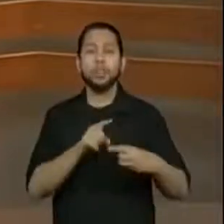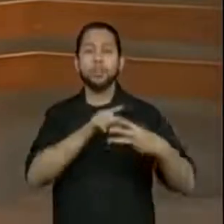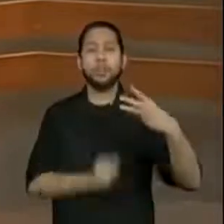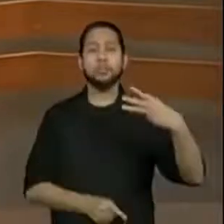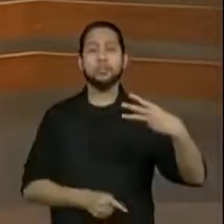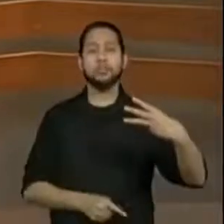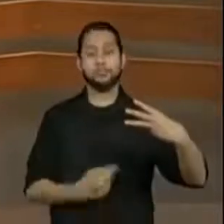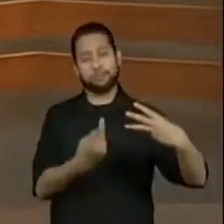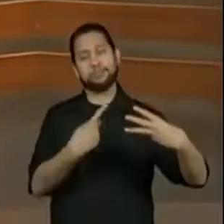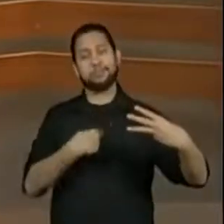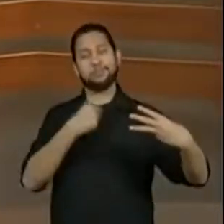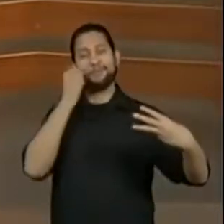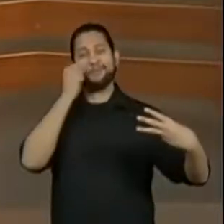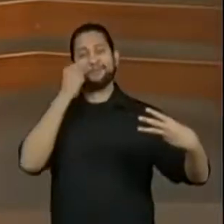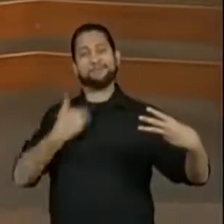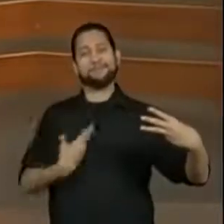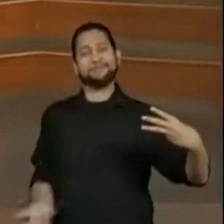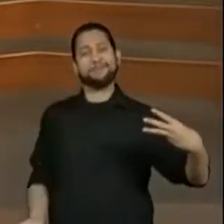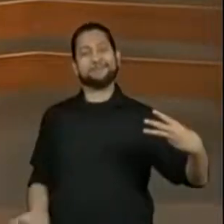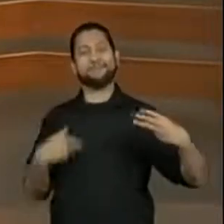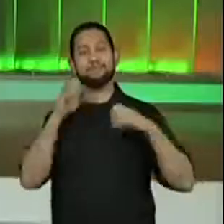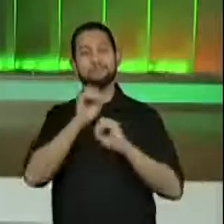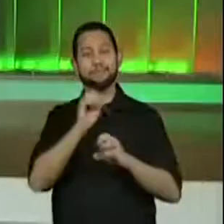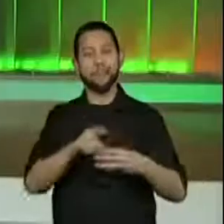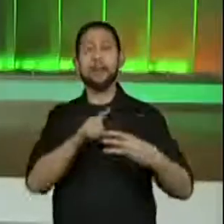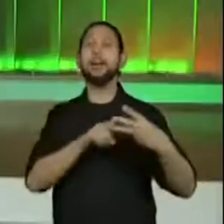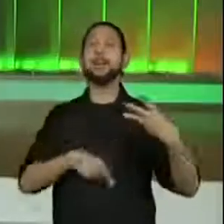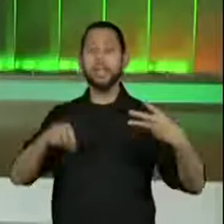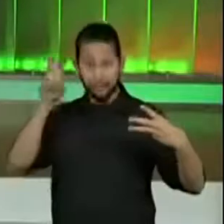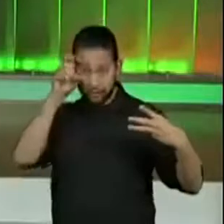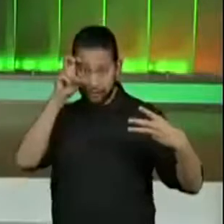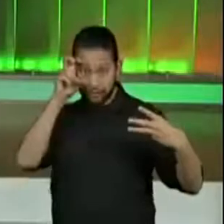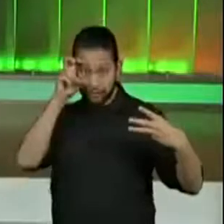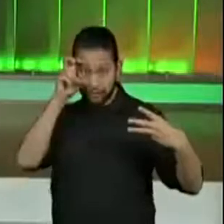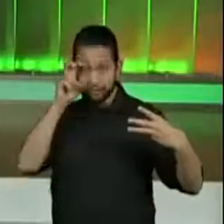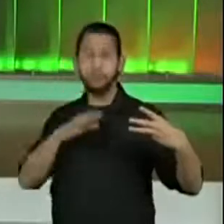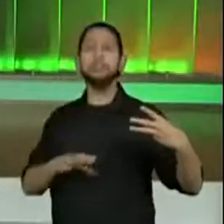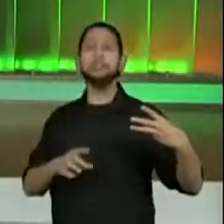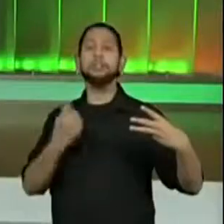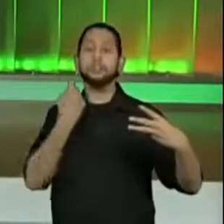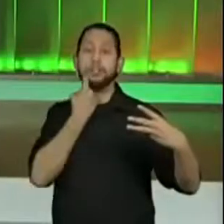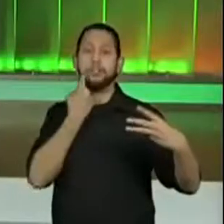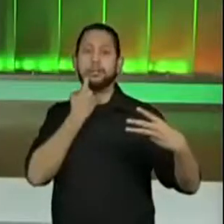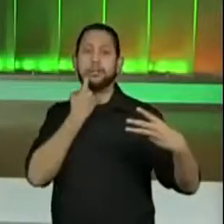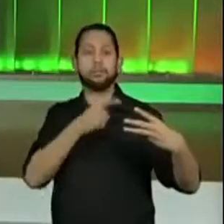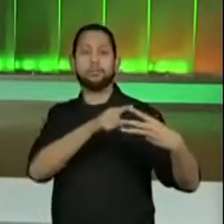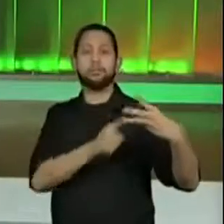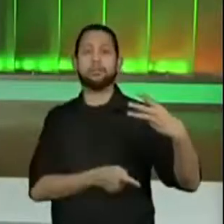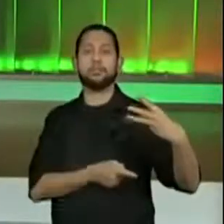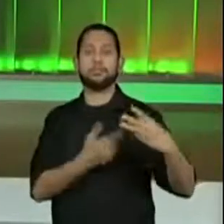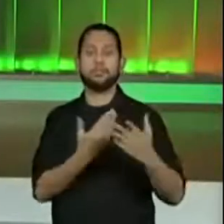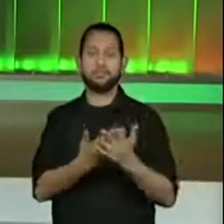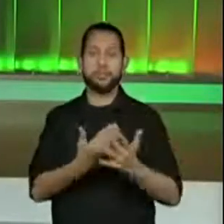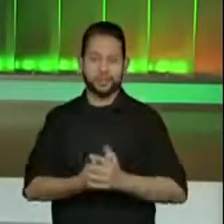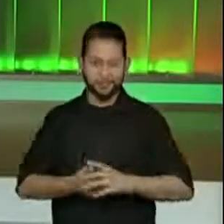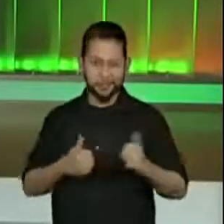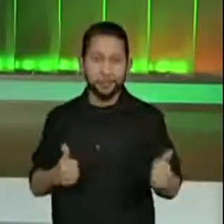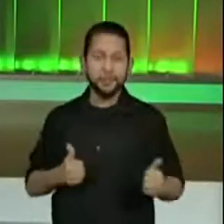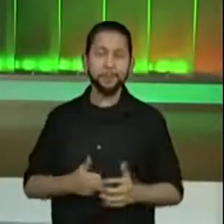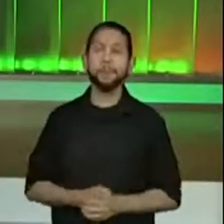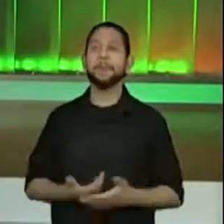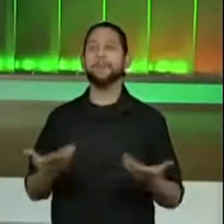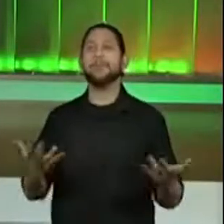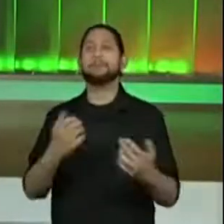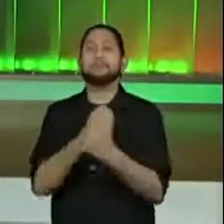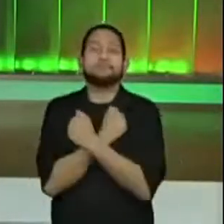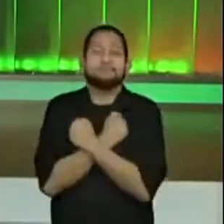Já fiquem preparados, ok? Então vamos lá. Quero dar as boas-vindas novamente aos nossos colegas, meus colegas, os